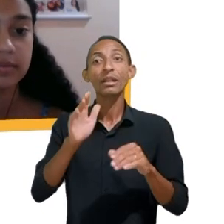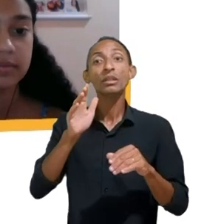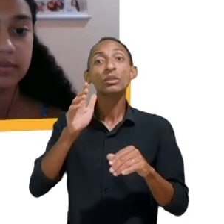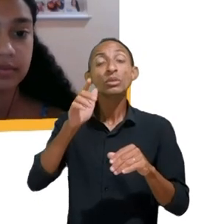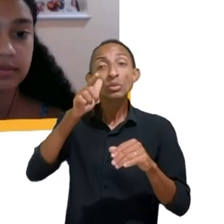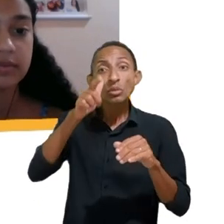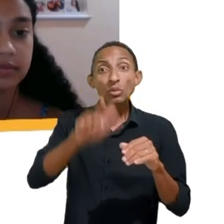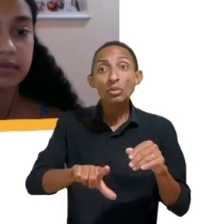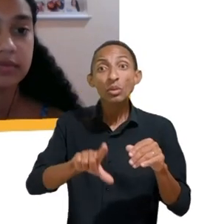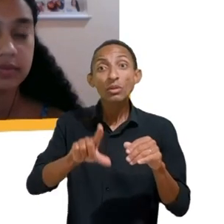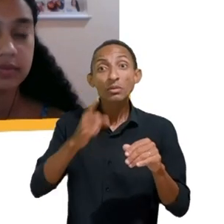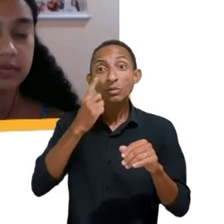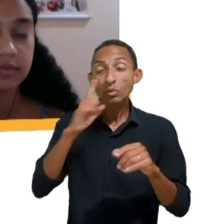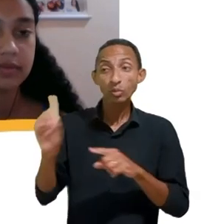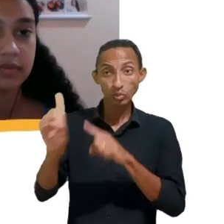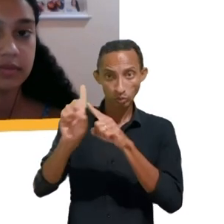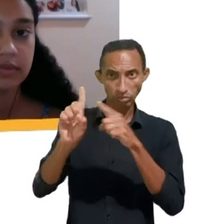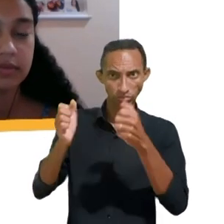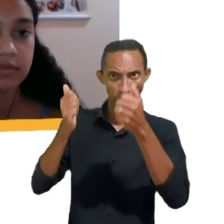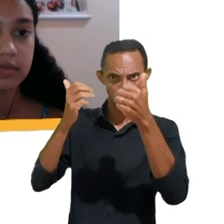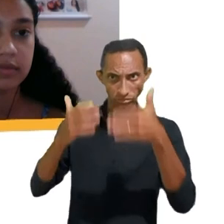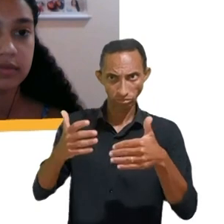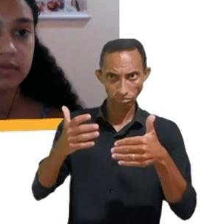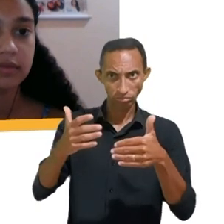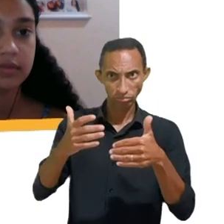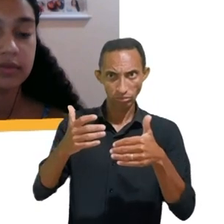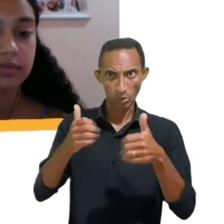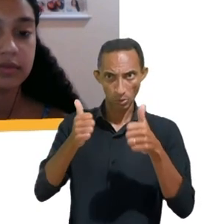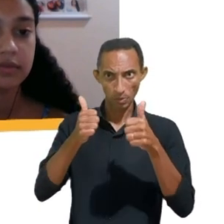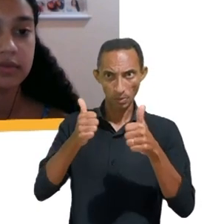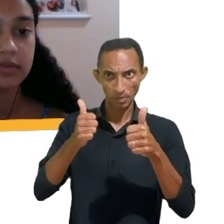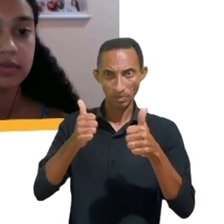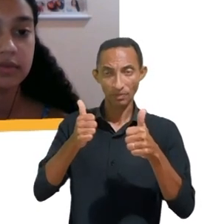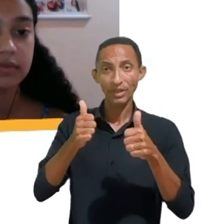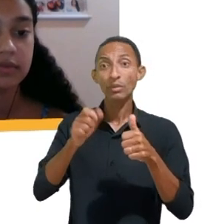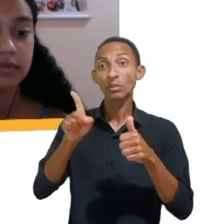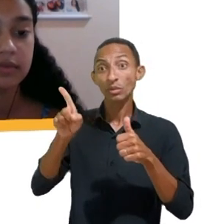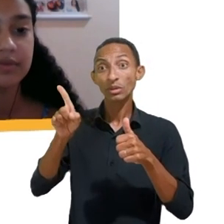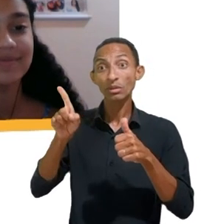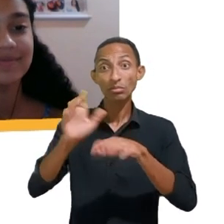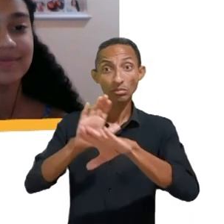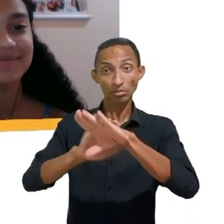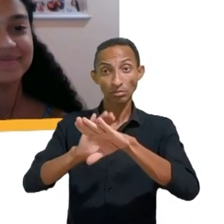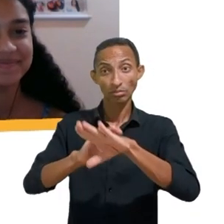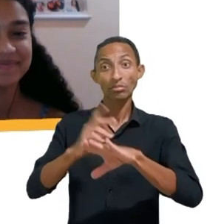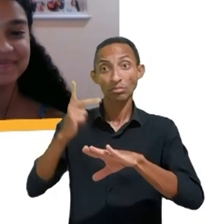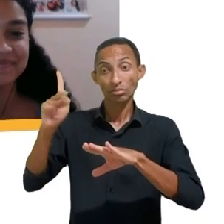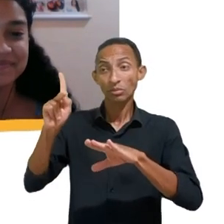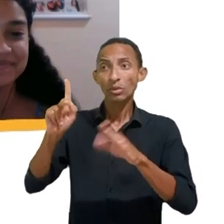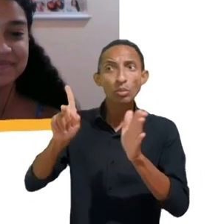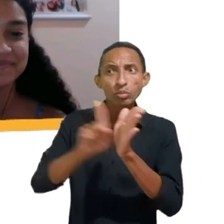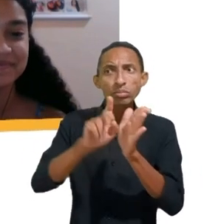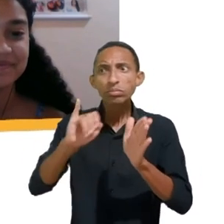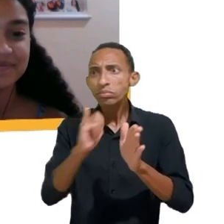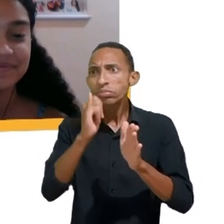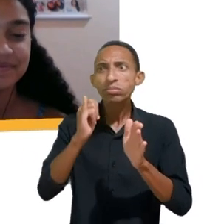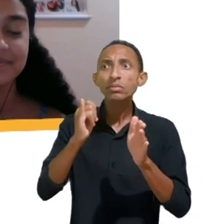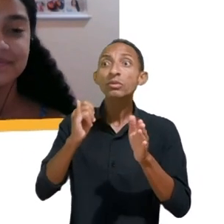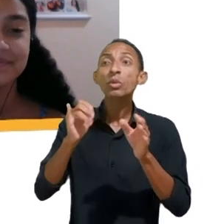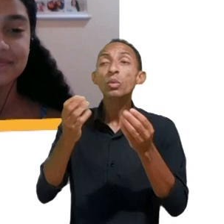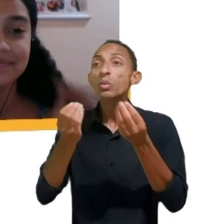vou passar para vocês depois também, mas para você contar um pouco para a gente sobre o projeto Fora da Bolha, para falar como esse espaço de